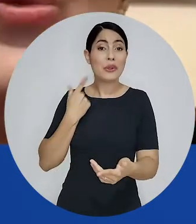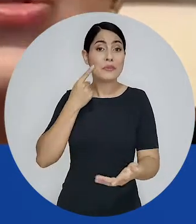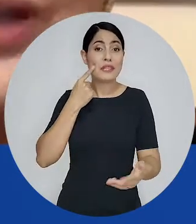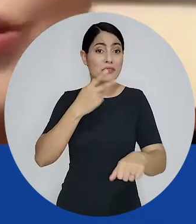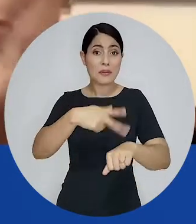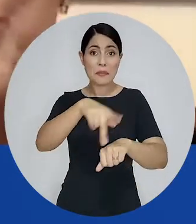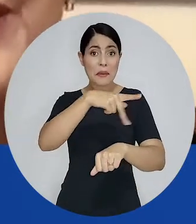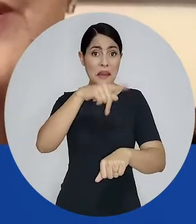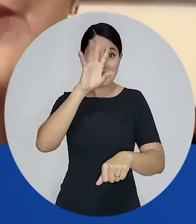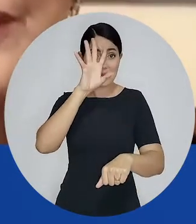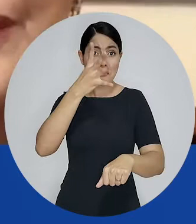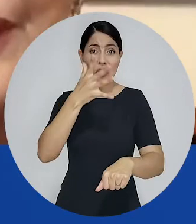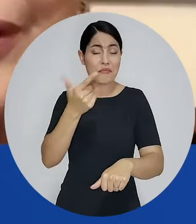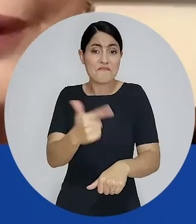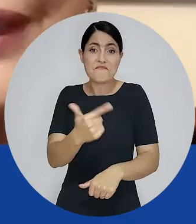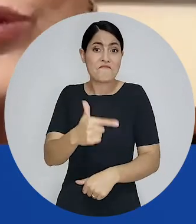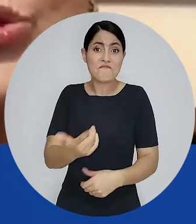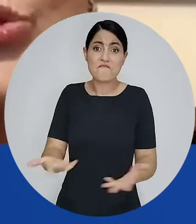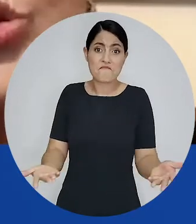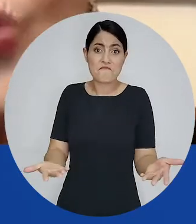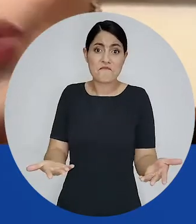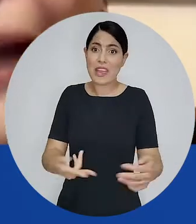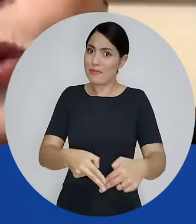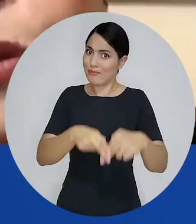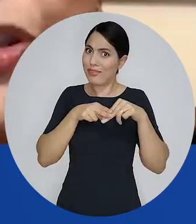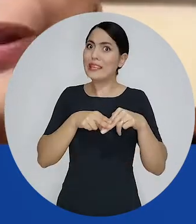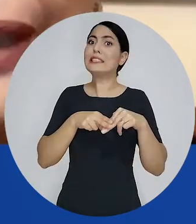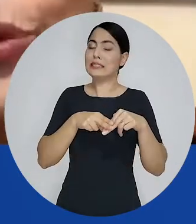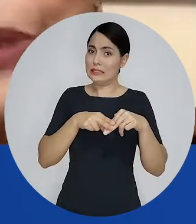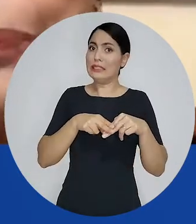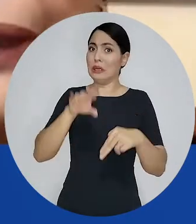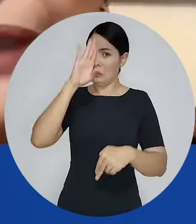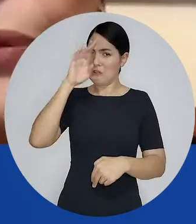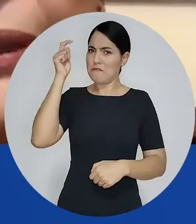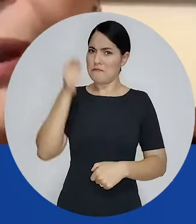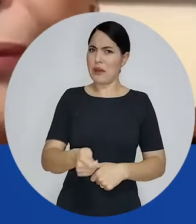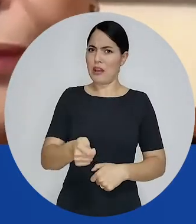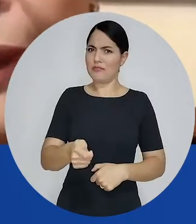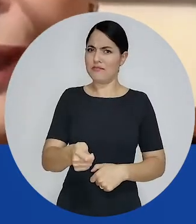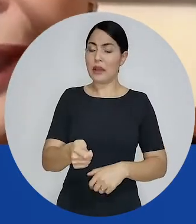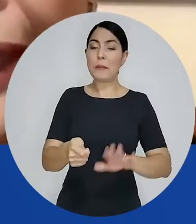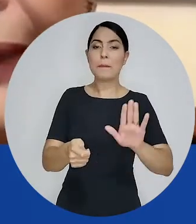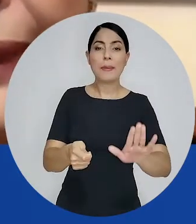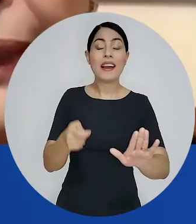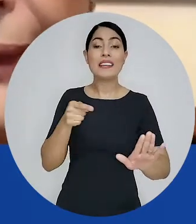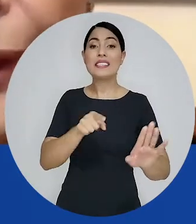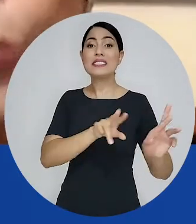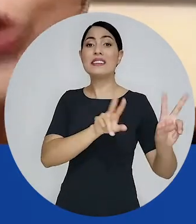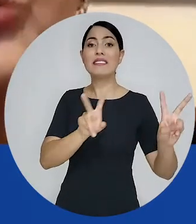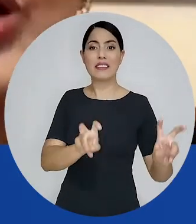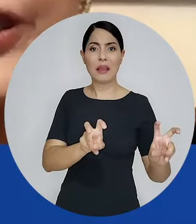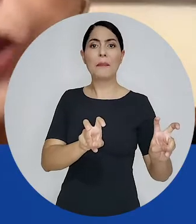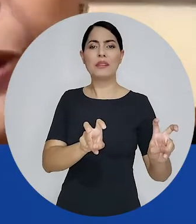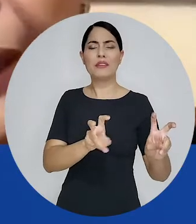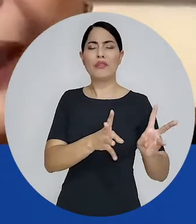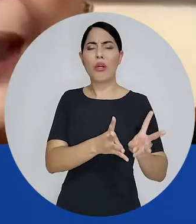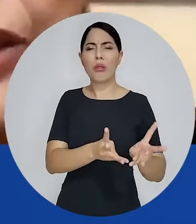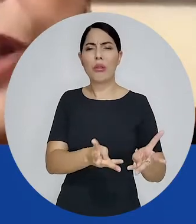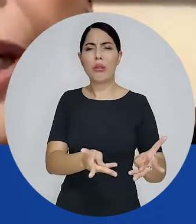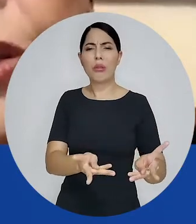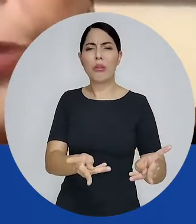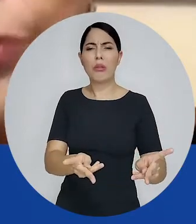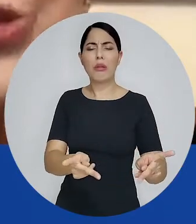tinha solução para o país dentro dos quadros da ditadura e perdeu, então, essa questão muito forte.